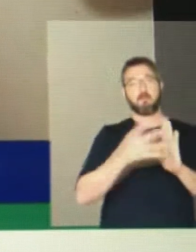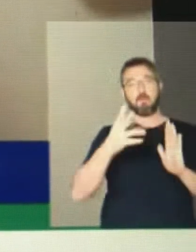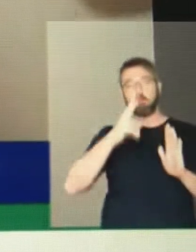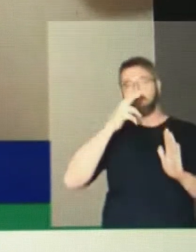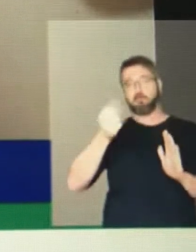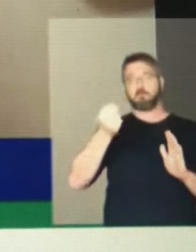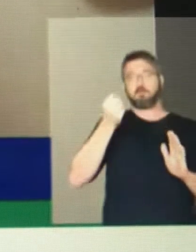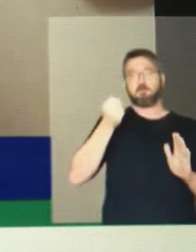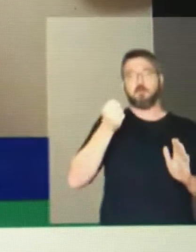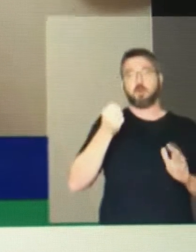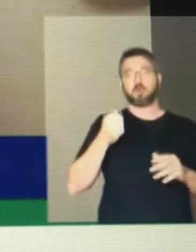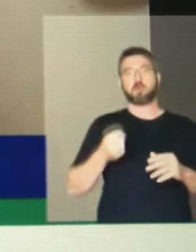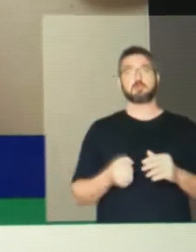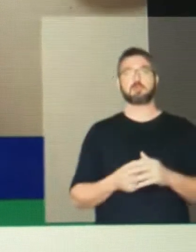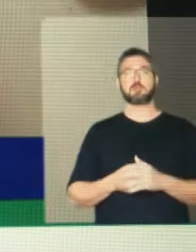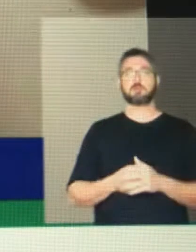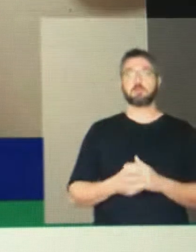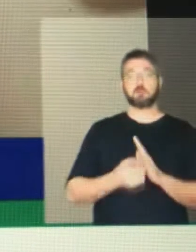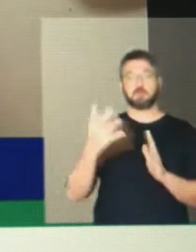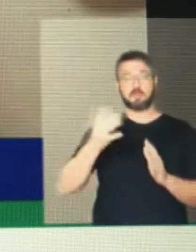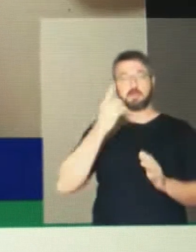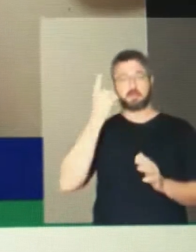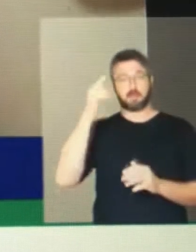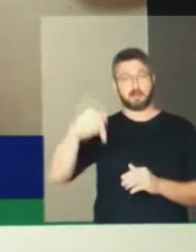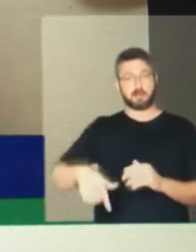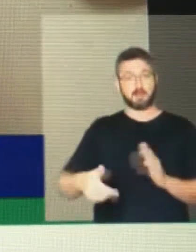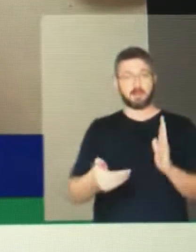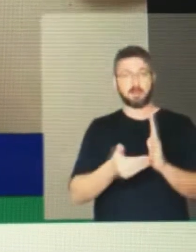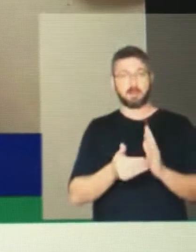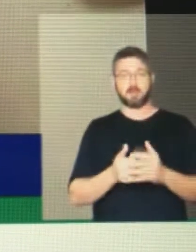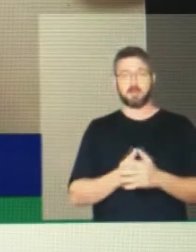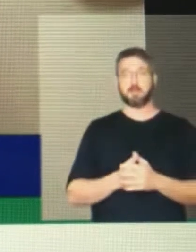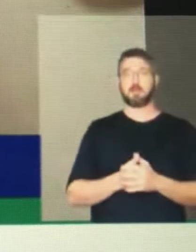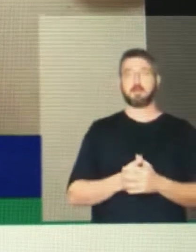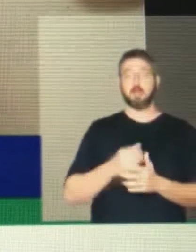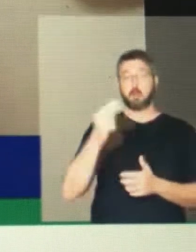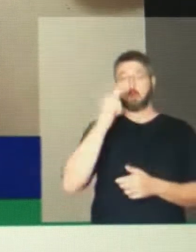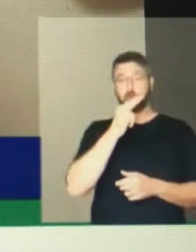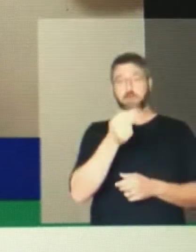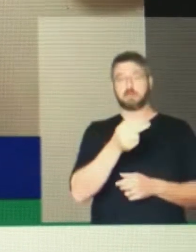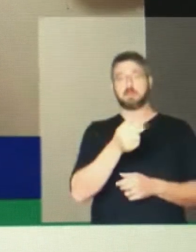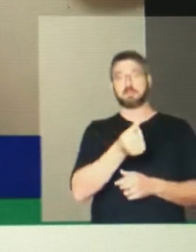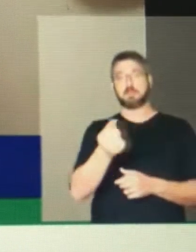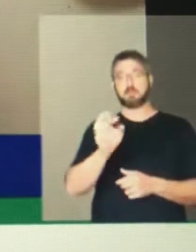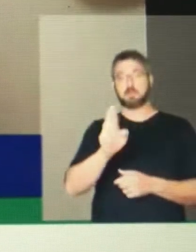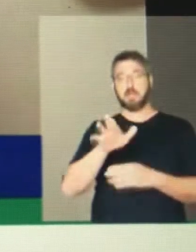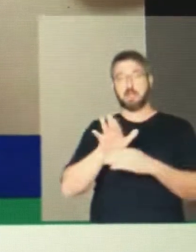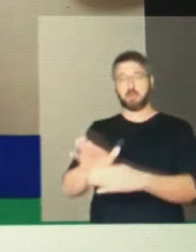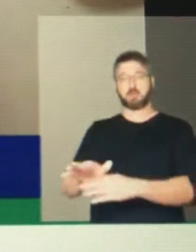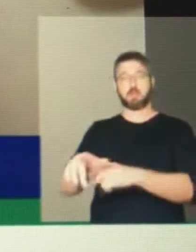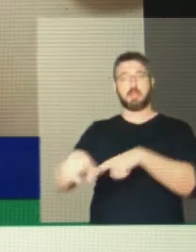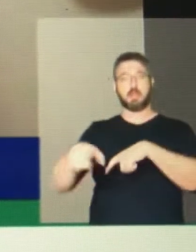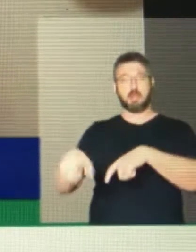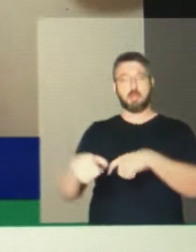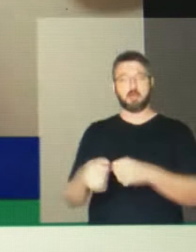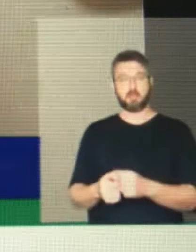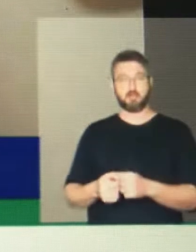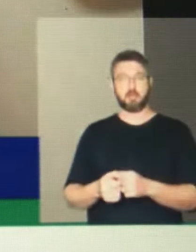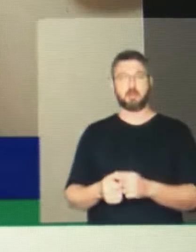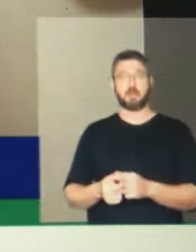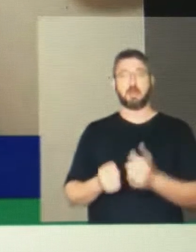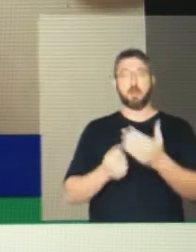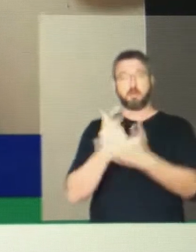o campo. Queremos um programa de aquisição de elementos emergencial, simplificado, desburocratizado